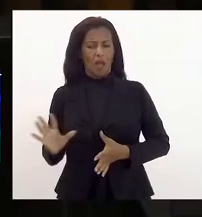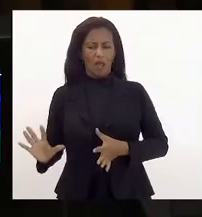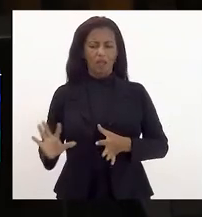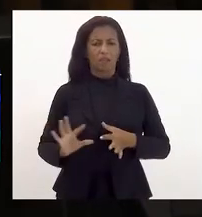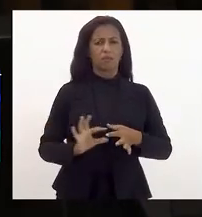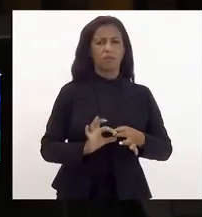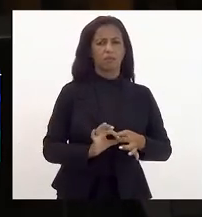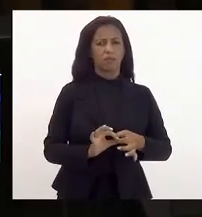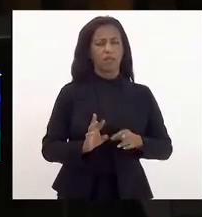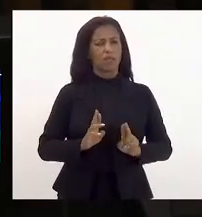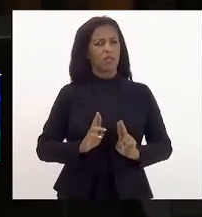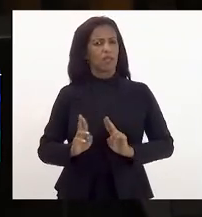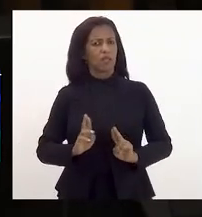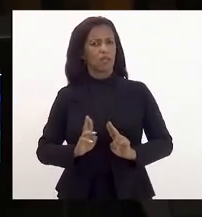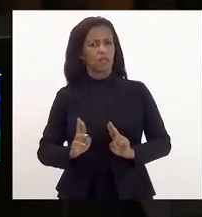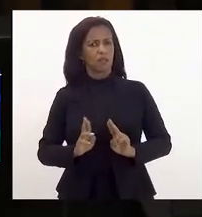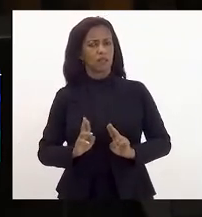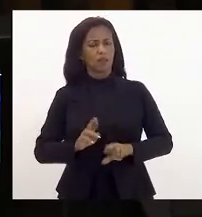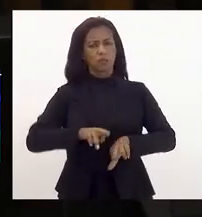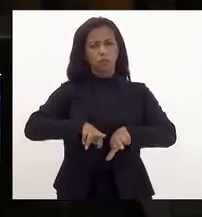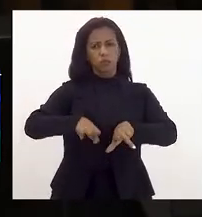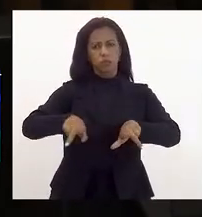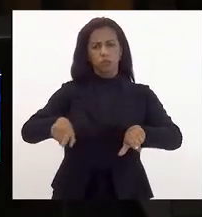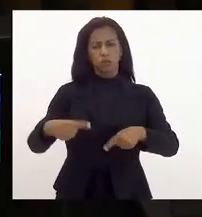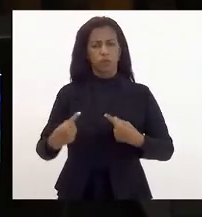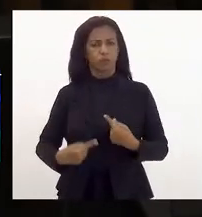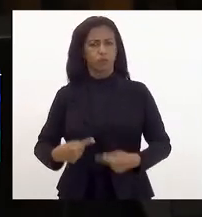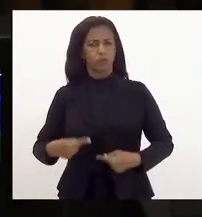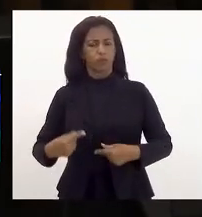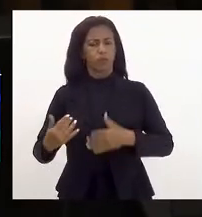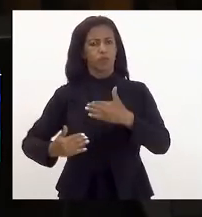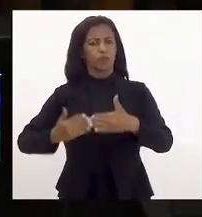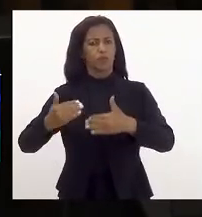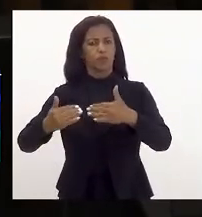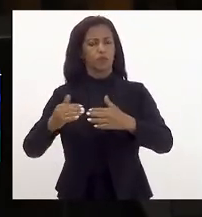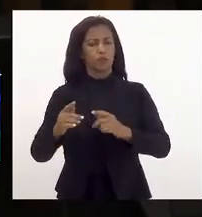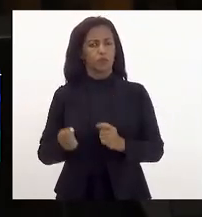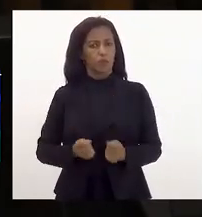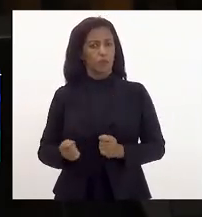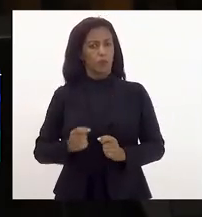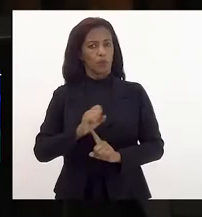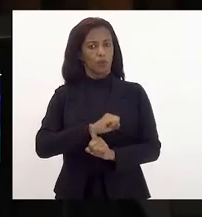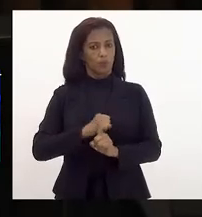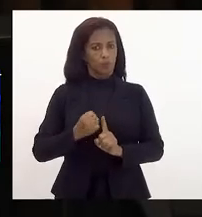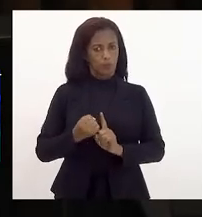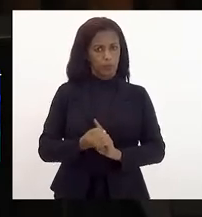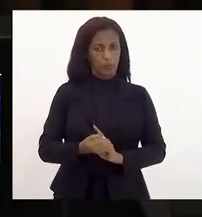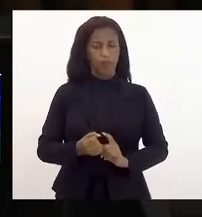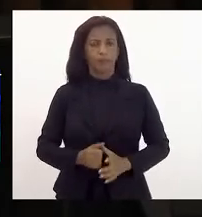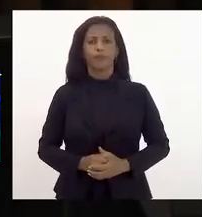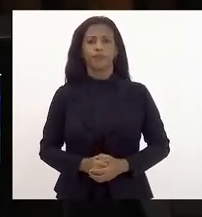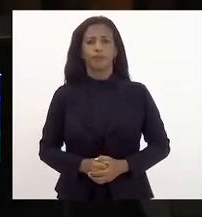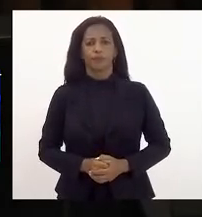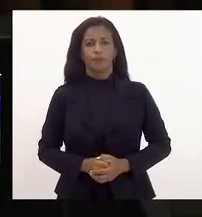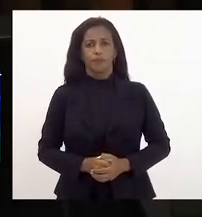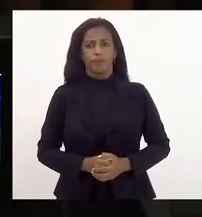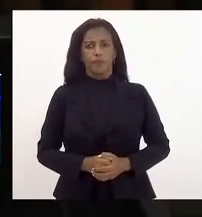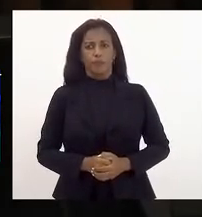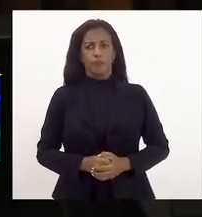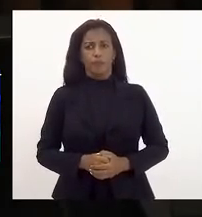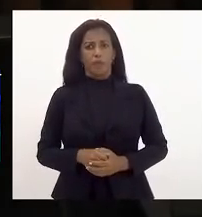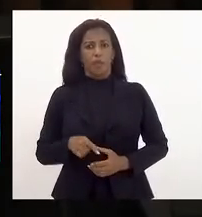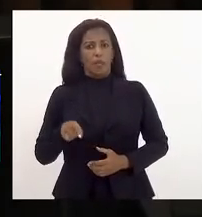em relação às diversas políticas de desenvolvimento econômico e social. Esse